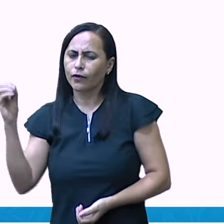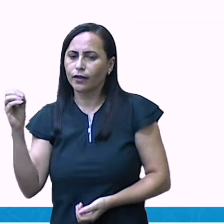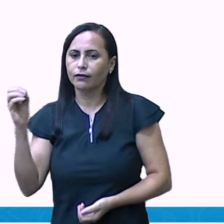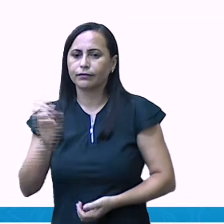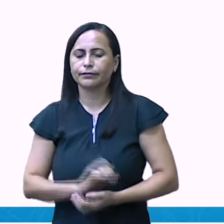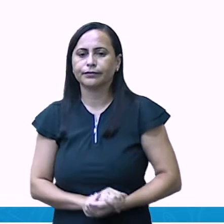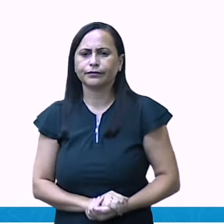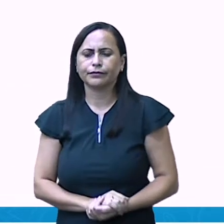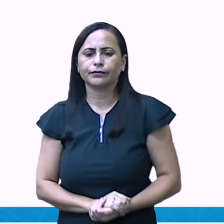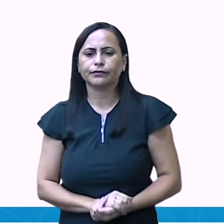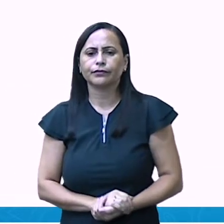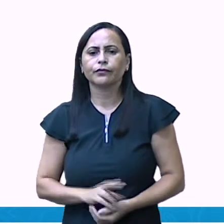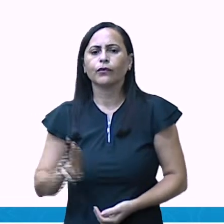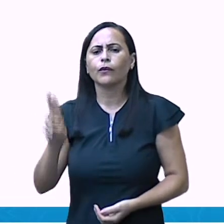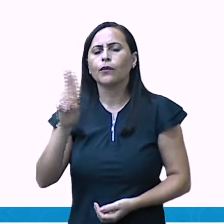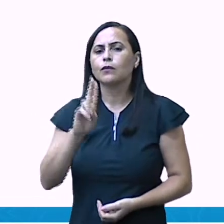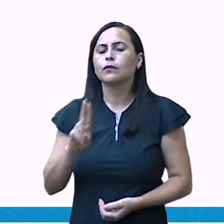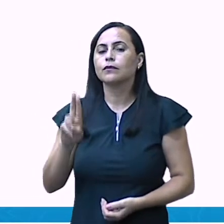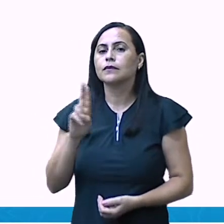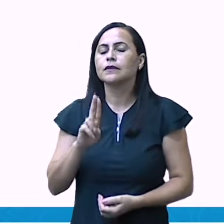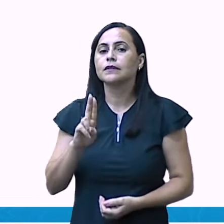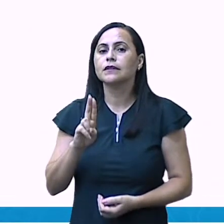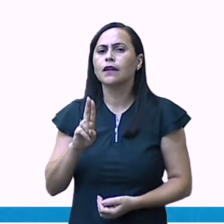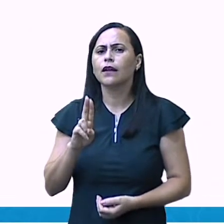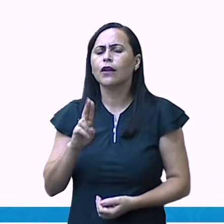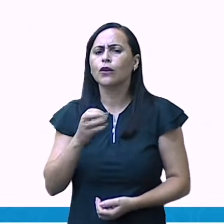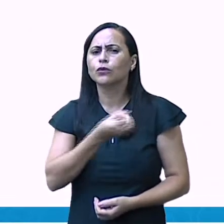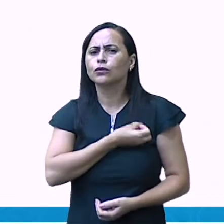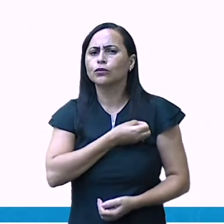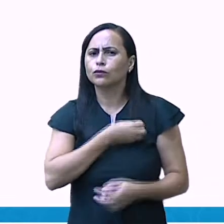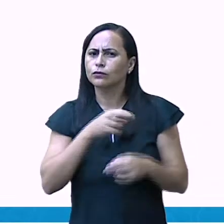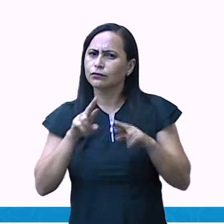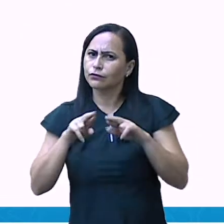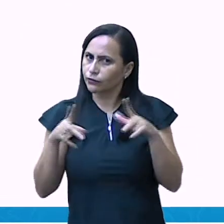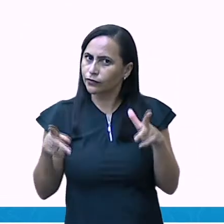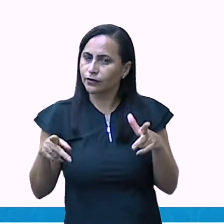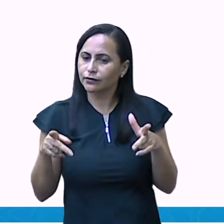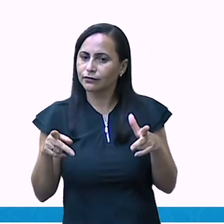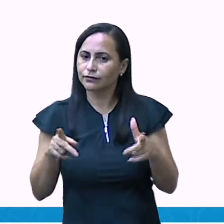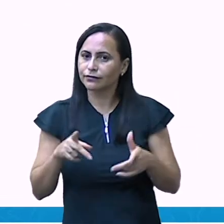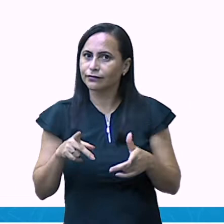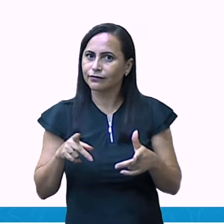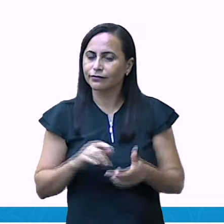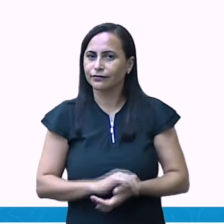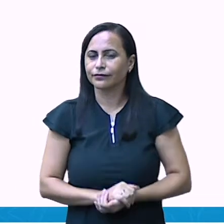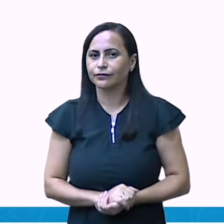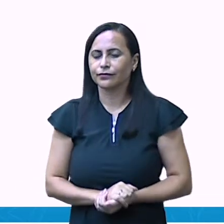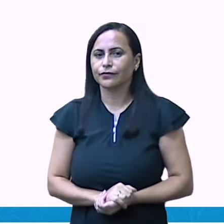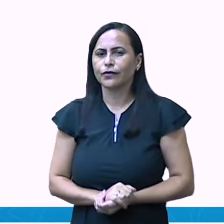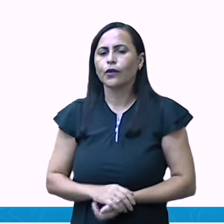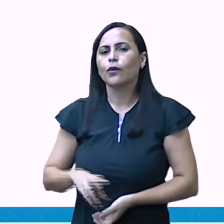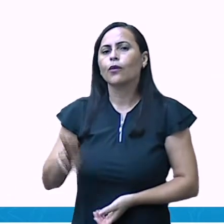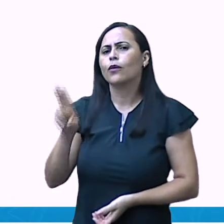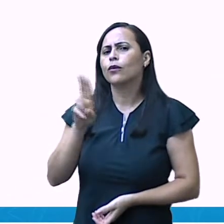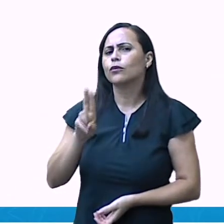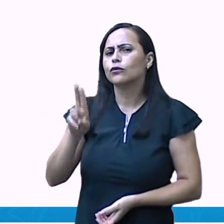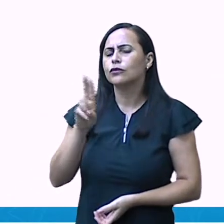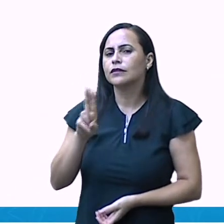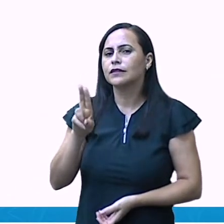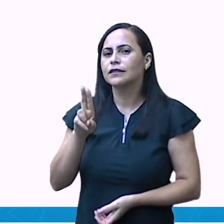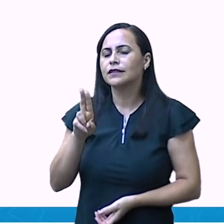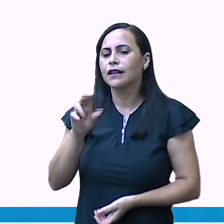Eu utilizei números diferentes ali. Eu utilizei os